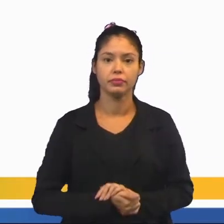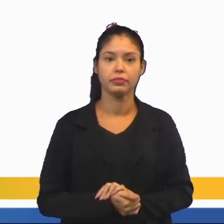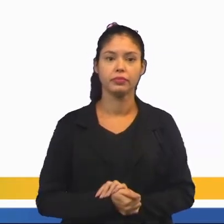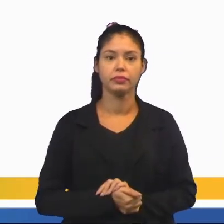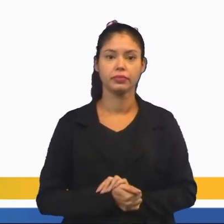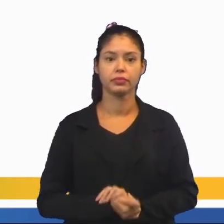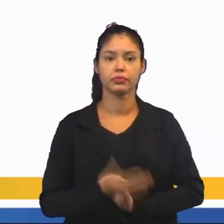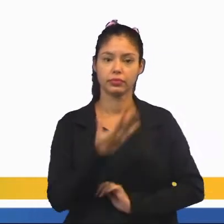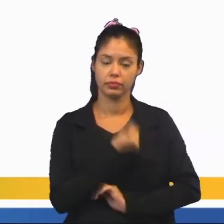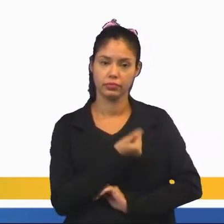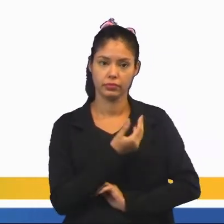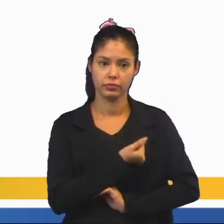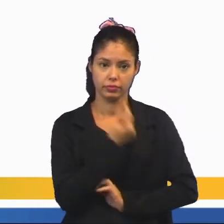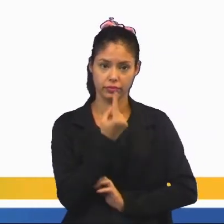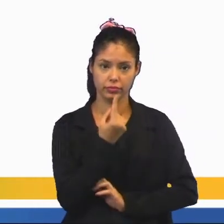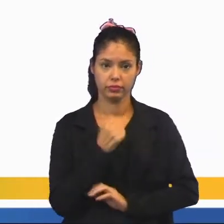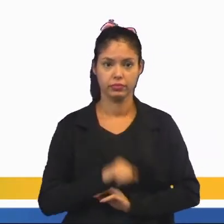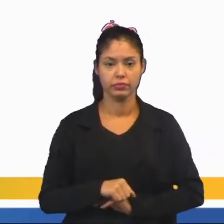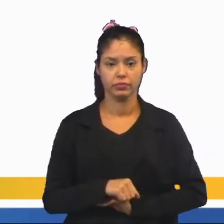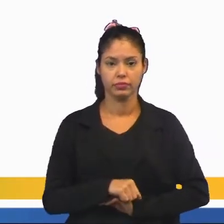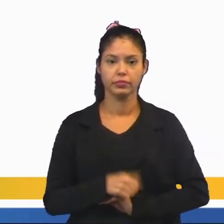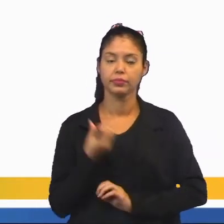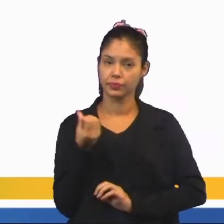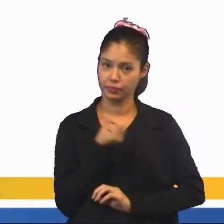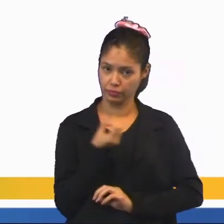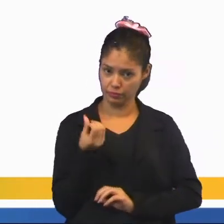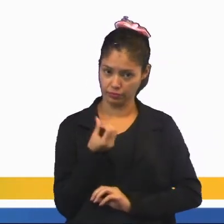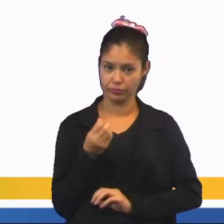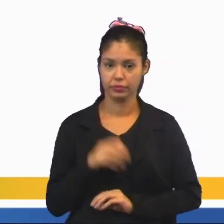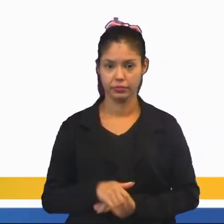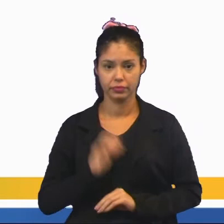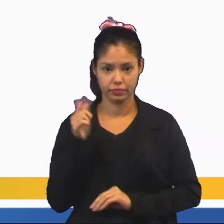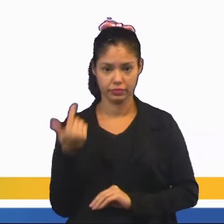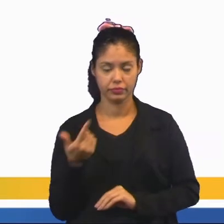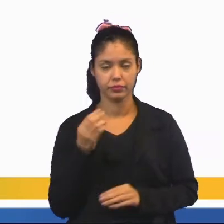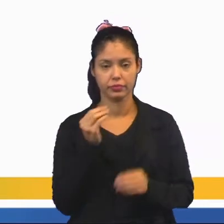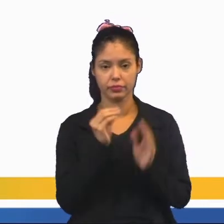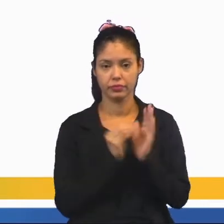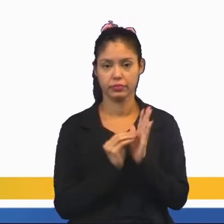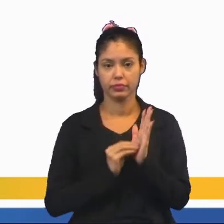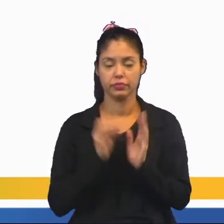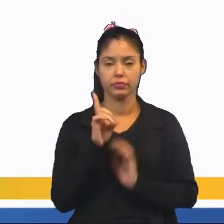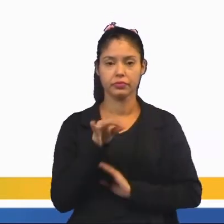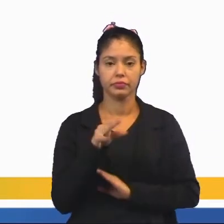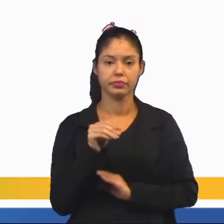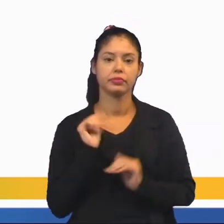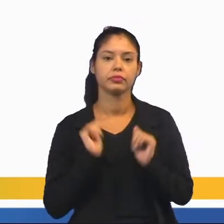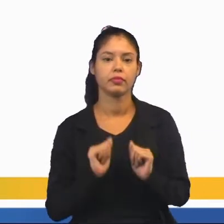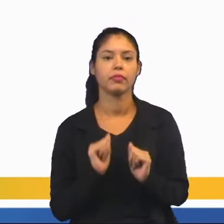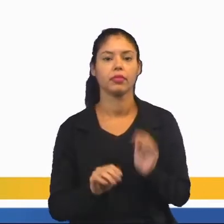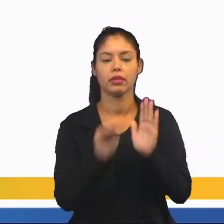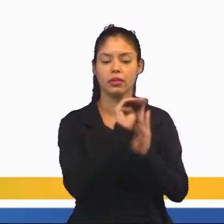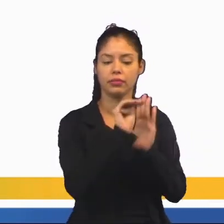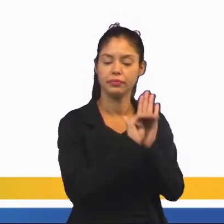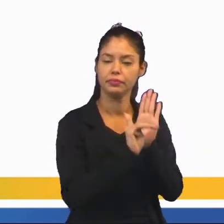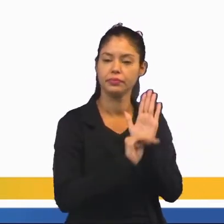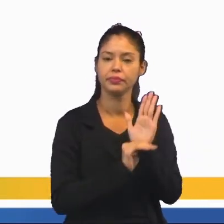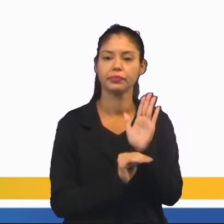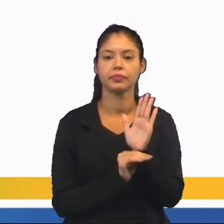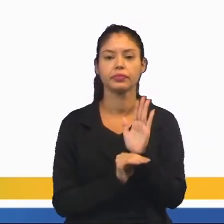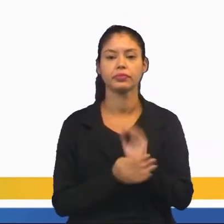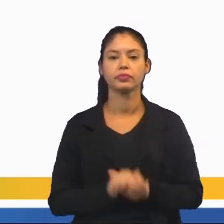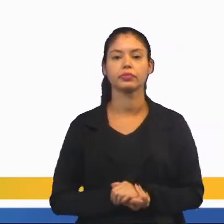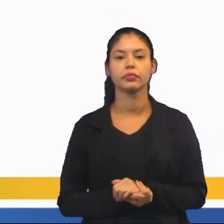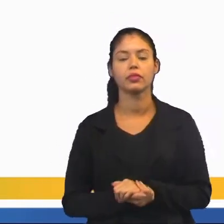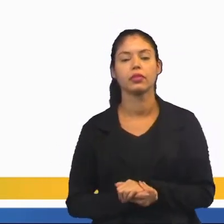Ela colocou o número 1 lá e colocou as 6, os 6 do outro dado, né? Então, ela pode lá combinar todos